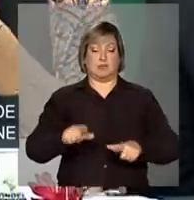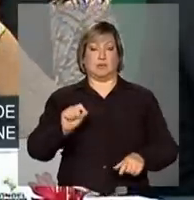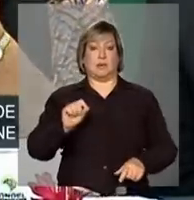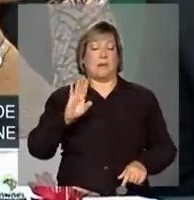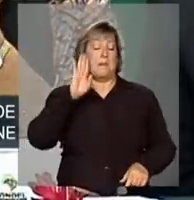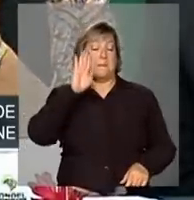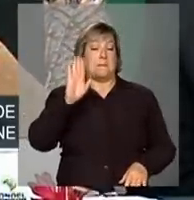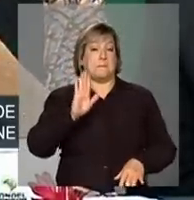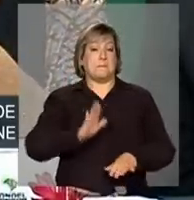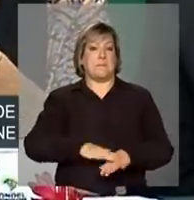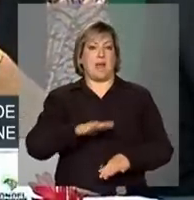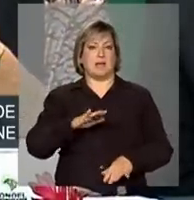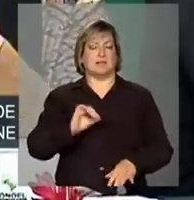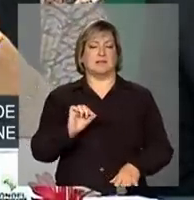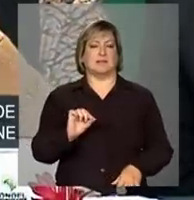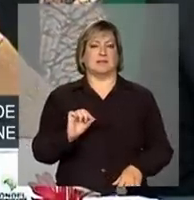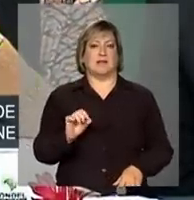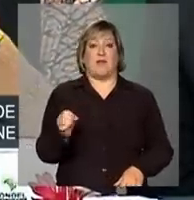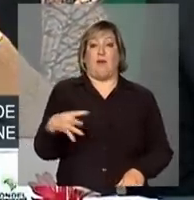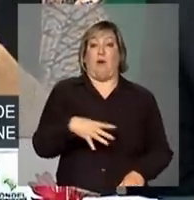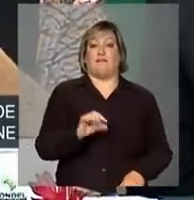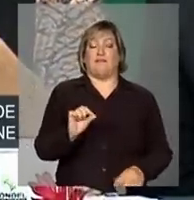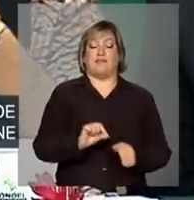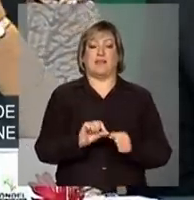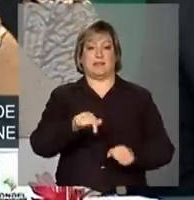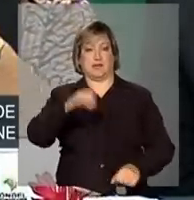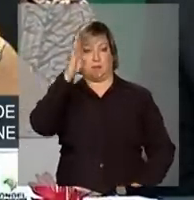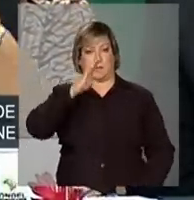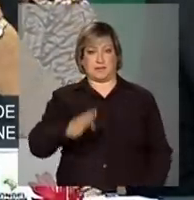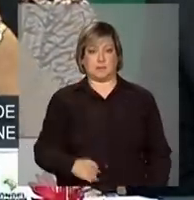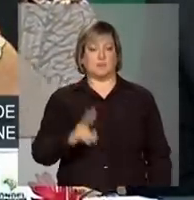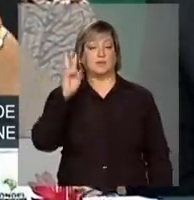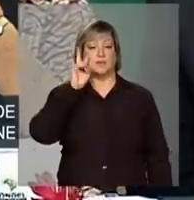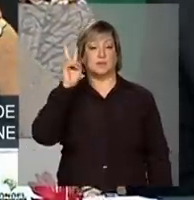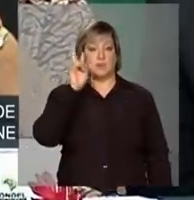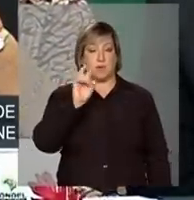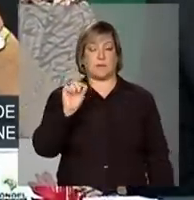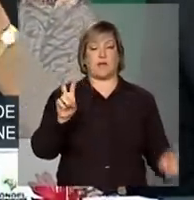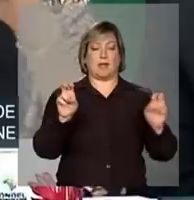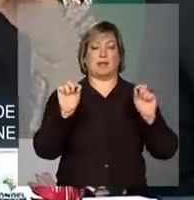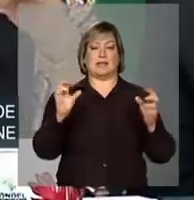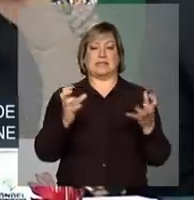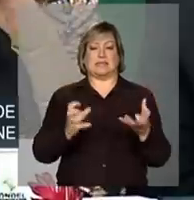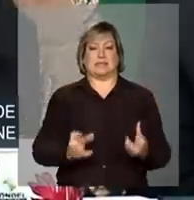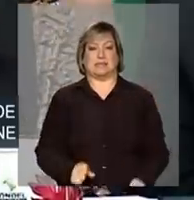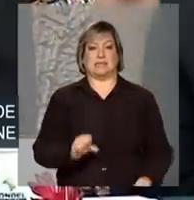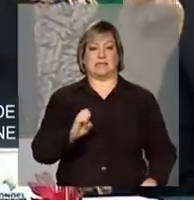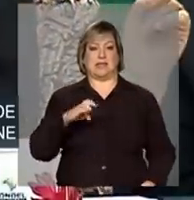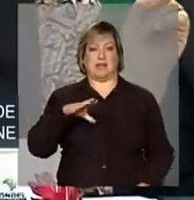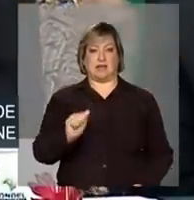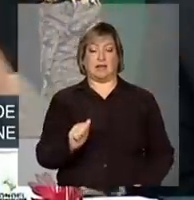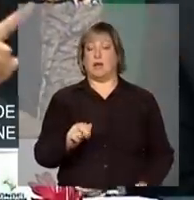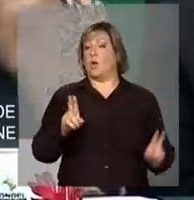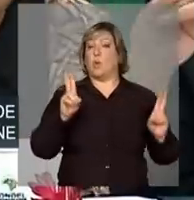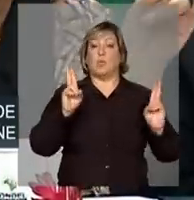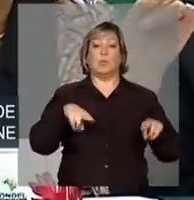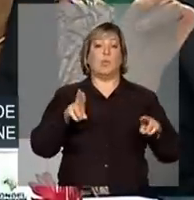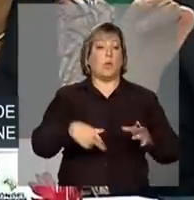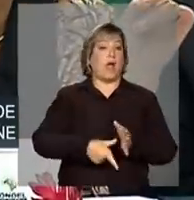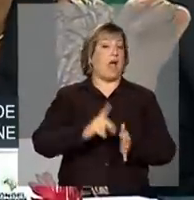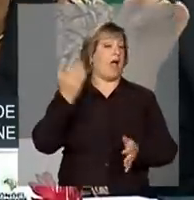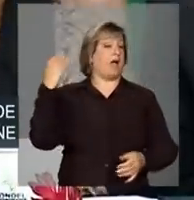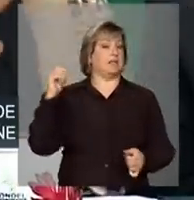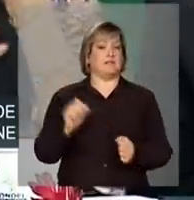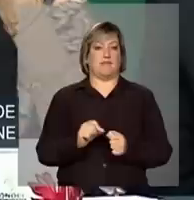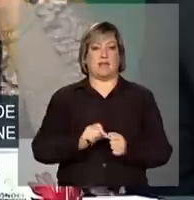nova feita no Brasil no que se refere à questão da seca. Nunca nessa dimensão nada igual